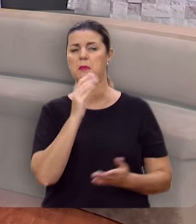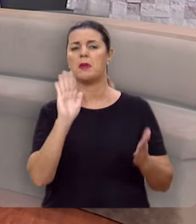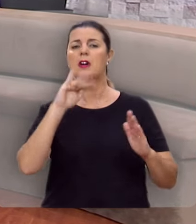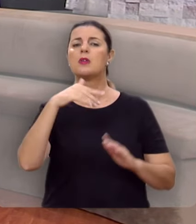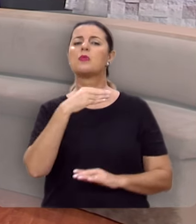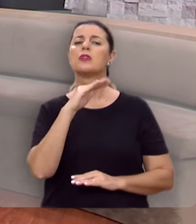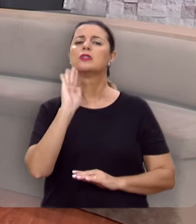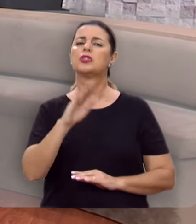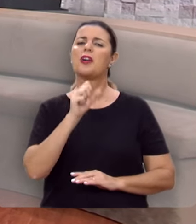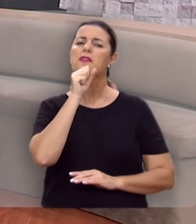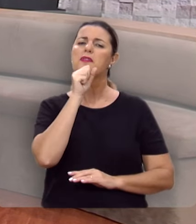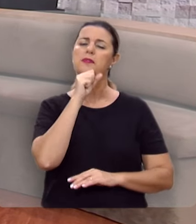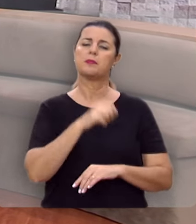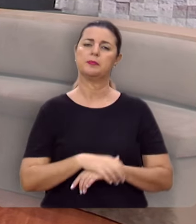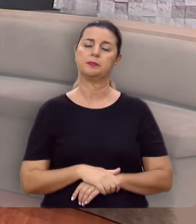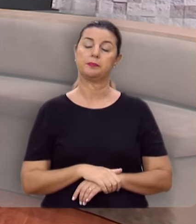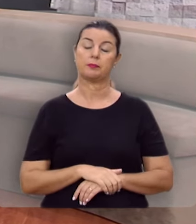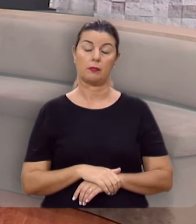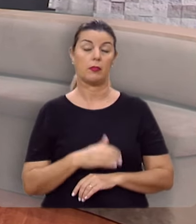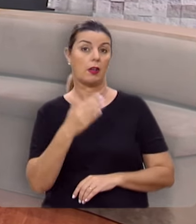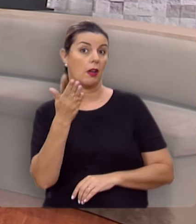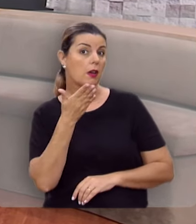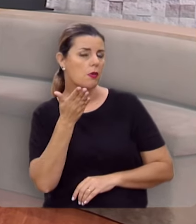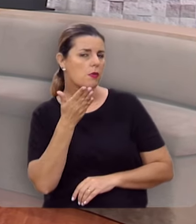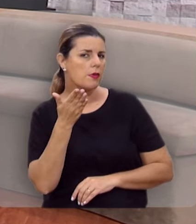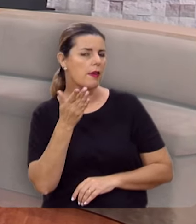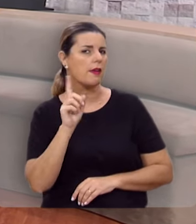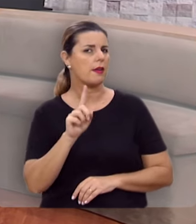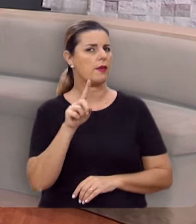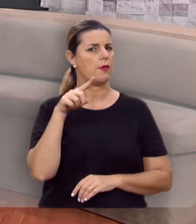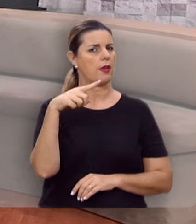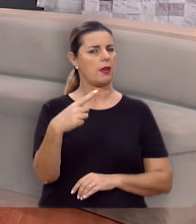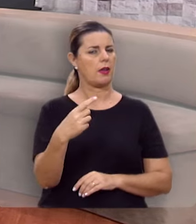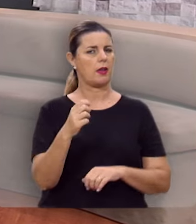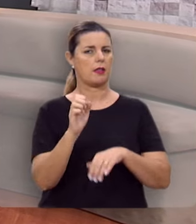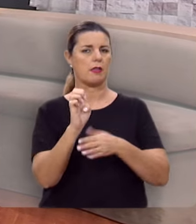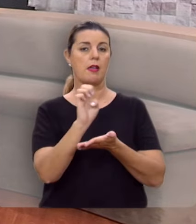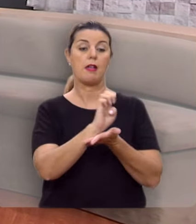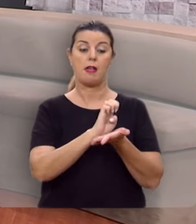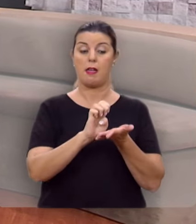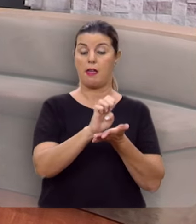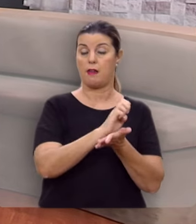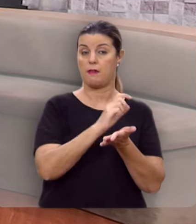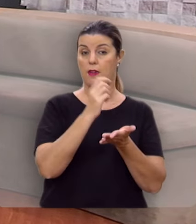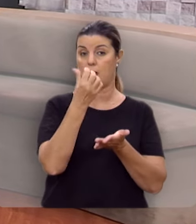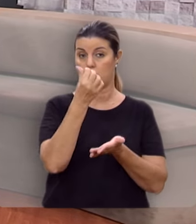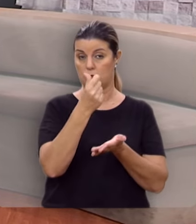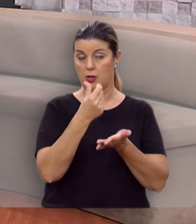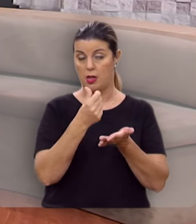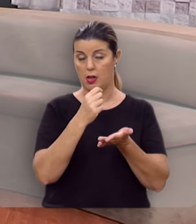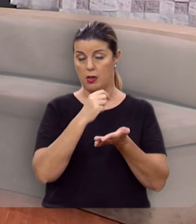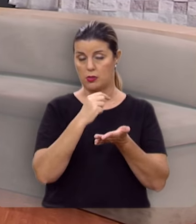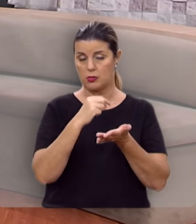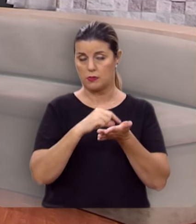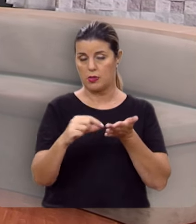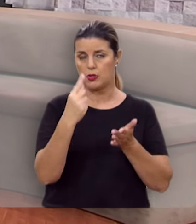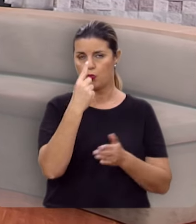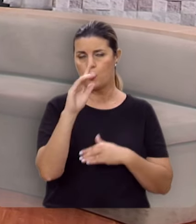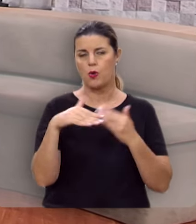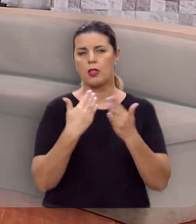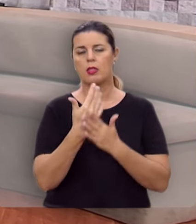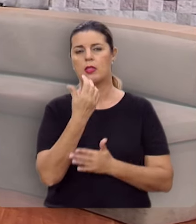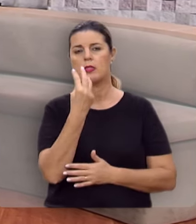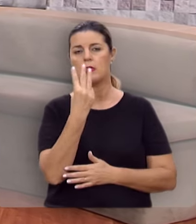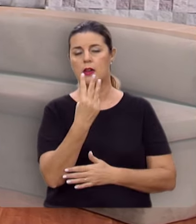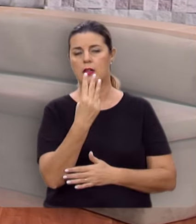velhice. E eu queria então, à luz desse texto, Efésios 6, de 1 a 3, conversar um